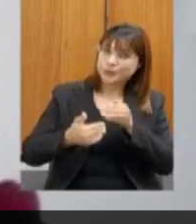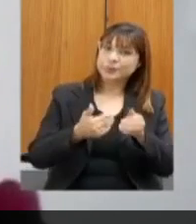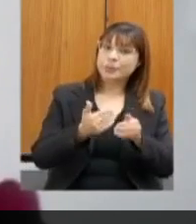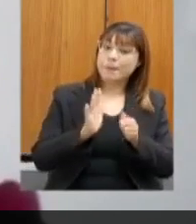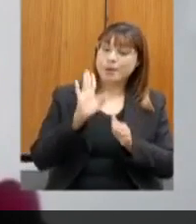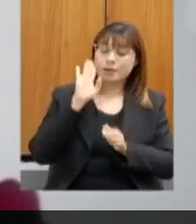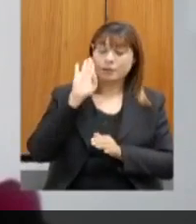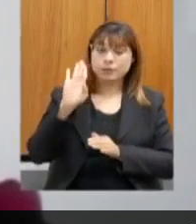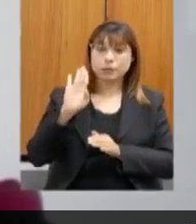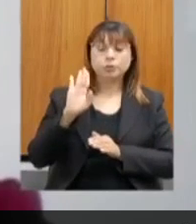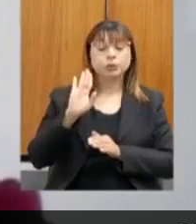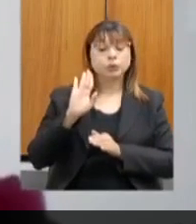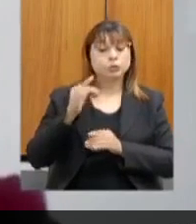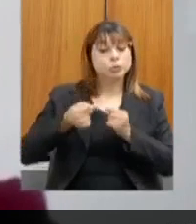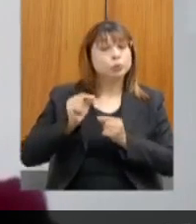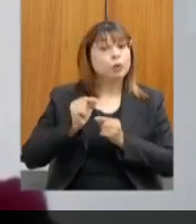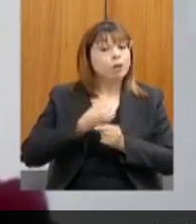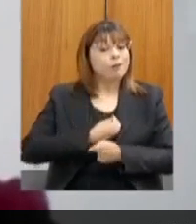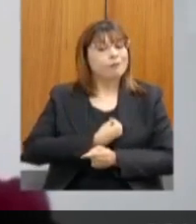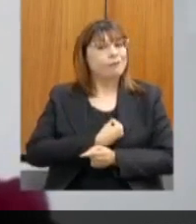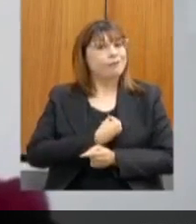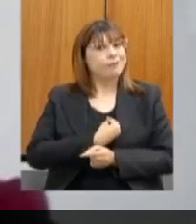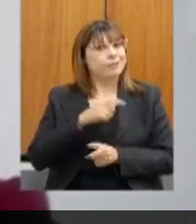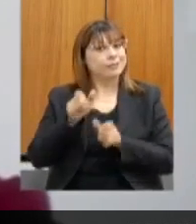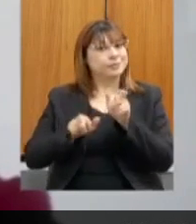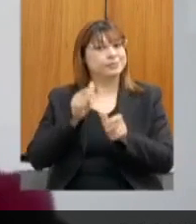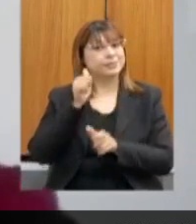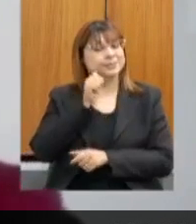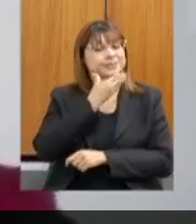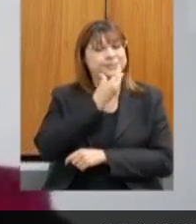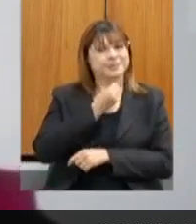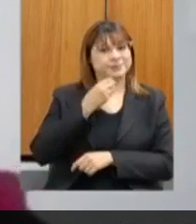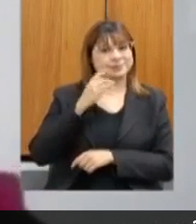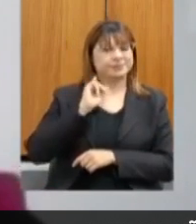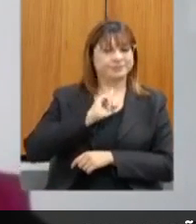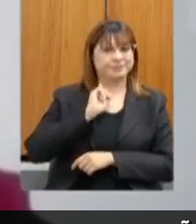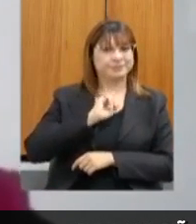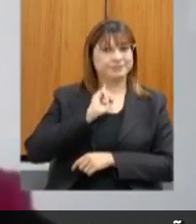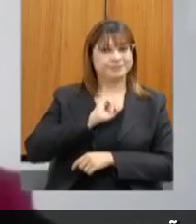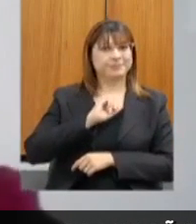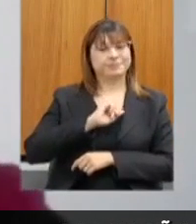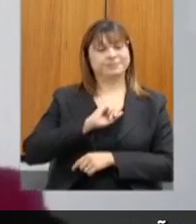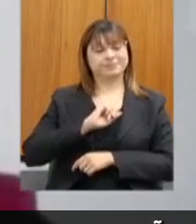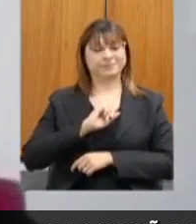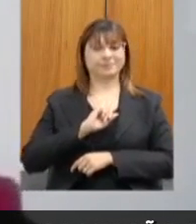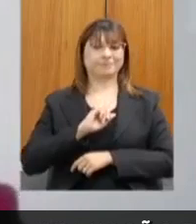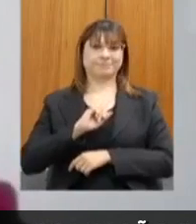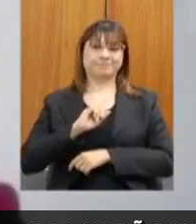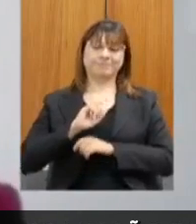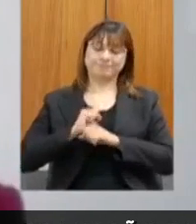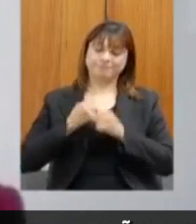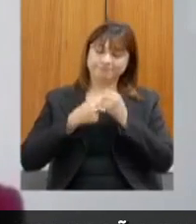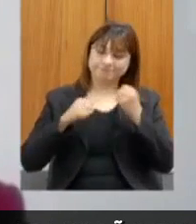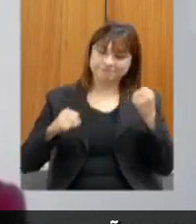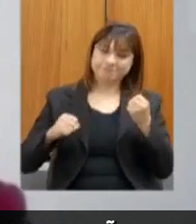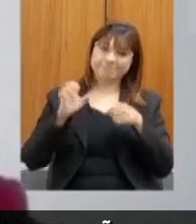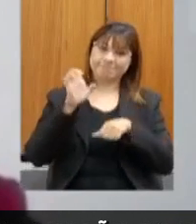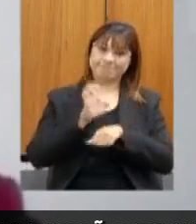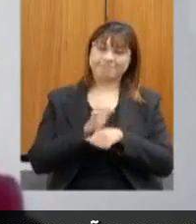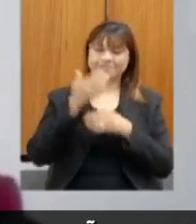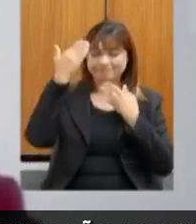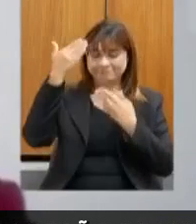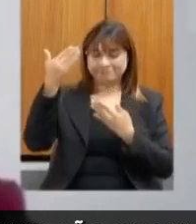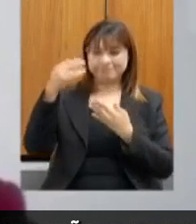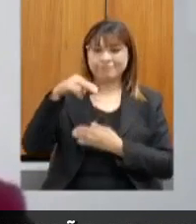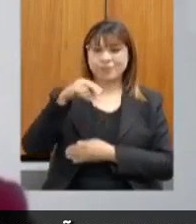acima de tudo, discutir as vidas dos mineiros e mineiras que estão distribuídos ao longo do nosso Estado. Muito obrigada, obrigada,